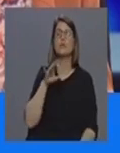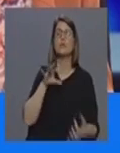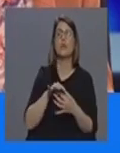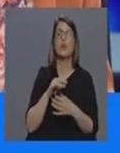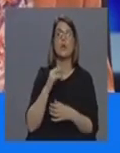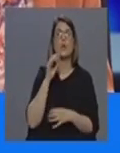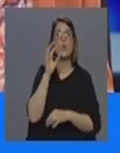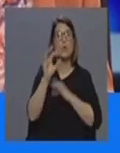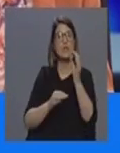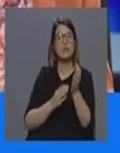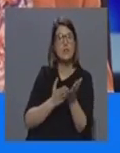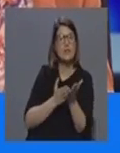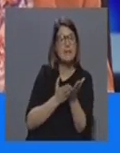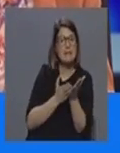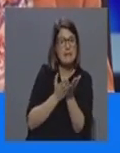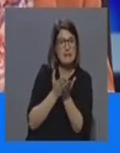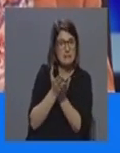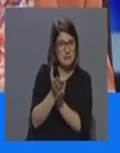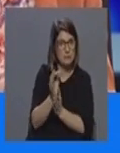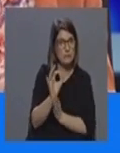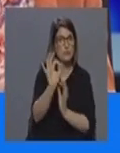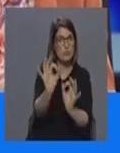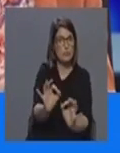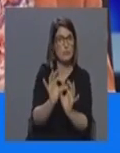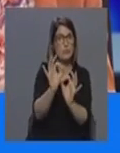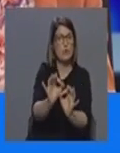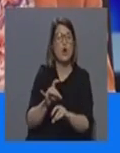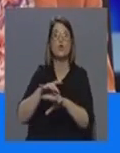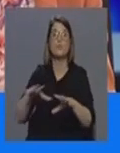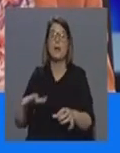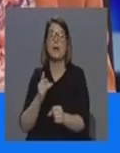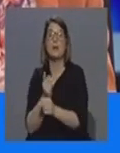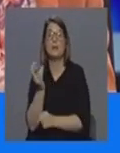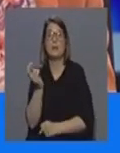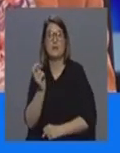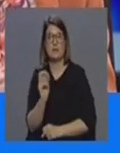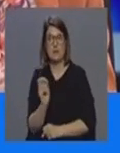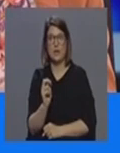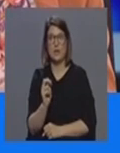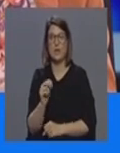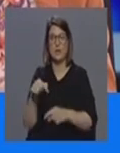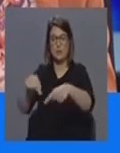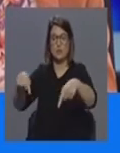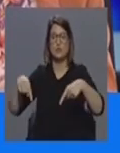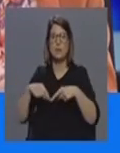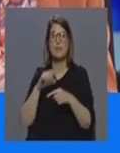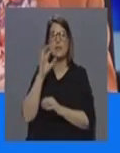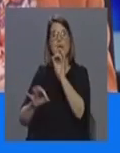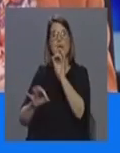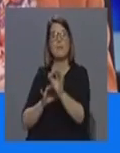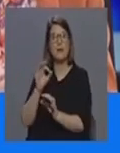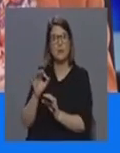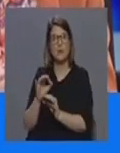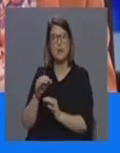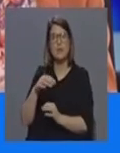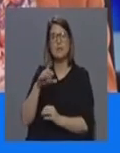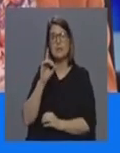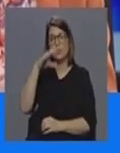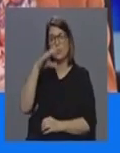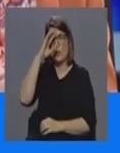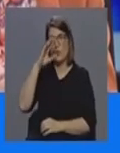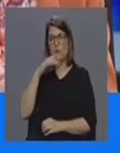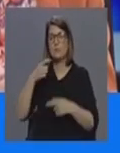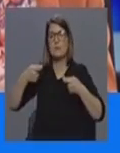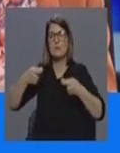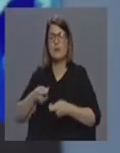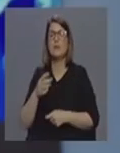intensivos e o que importa dar nota disto é porque o hospital de Santo Espírito tem uma aula própria a unidade de tratamento 4 tem 6 quartos com isolamento com pressão